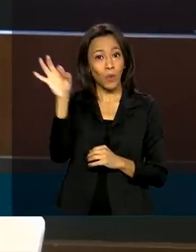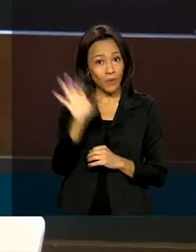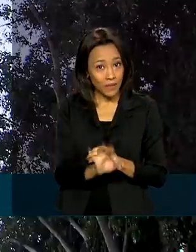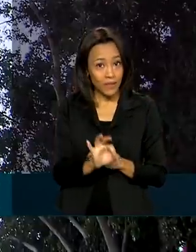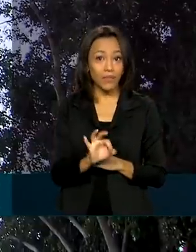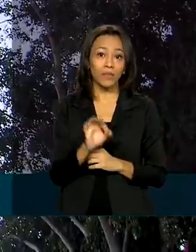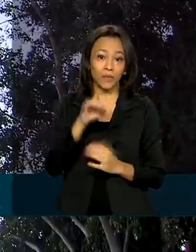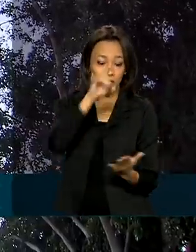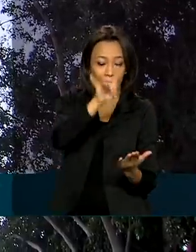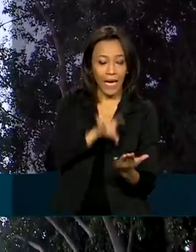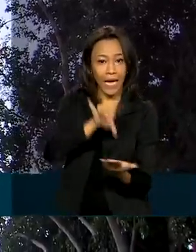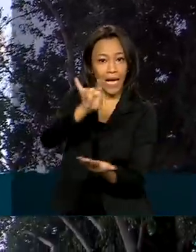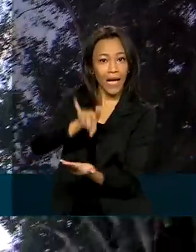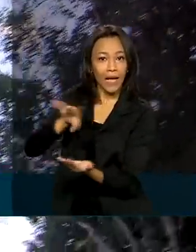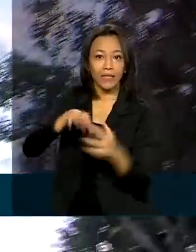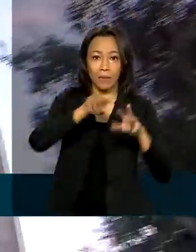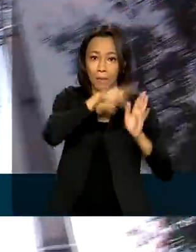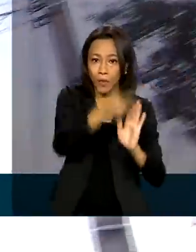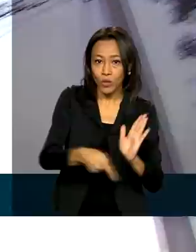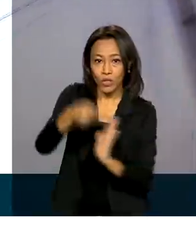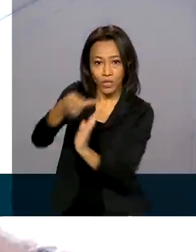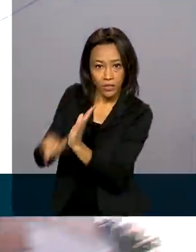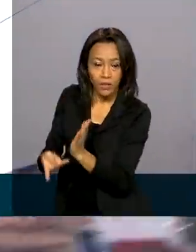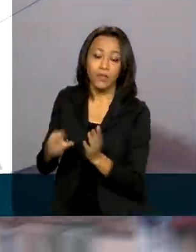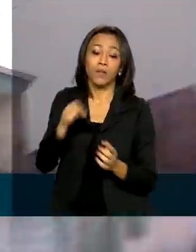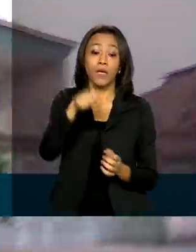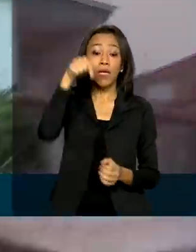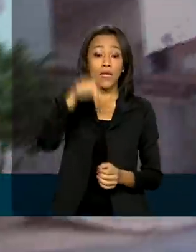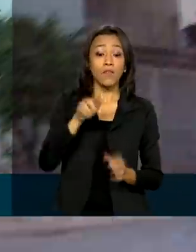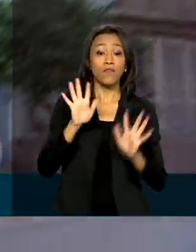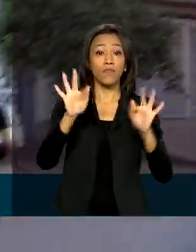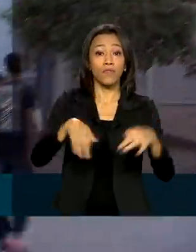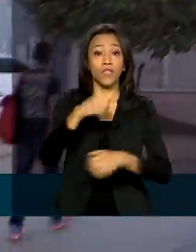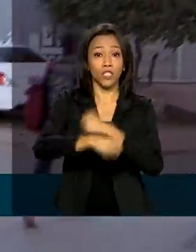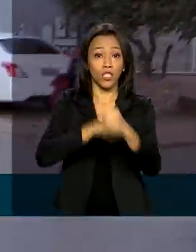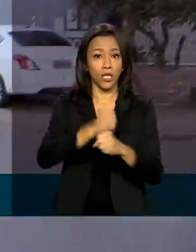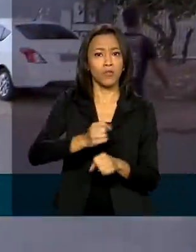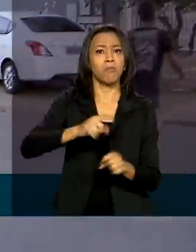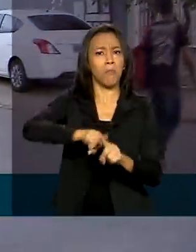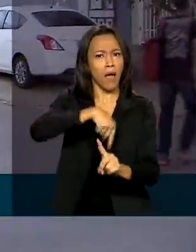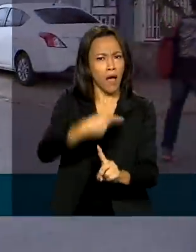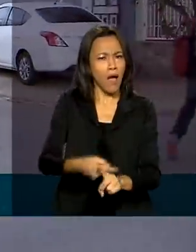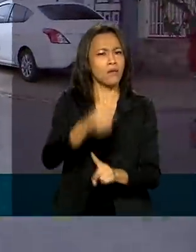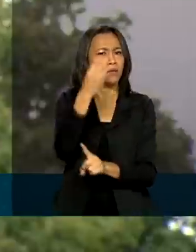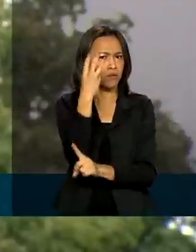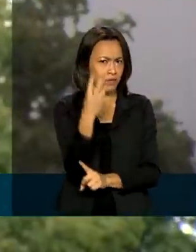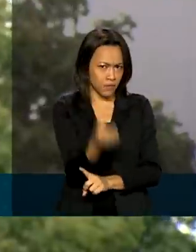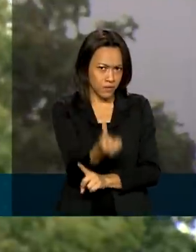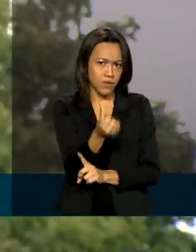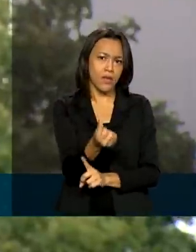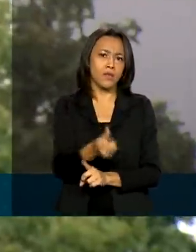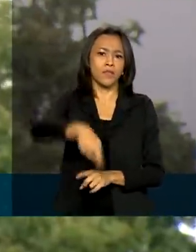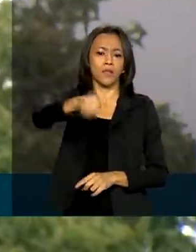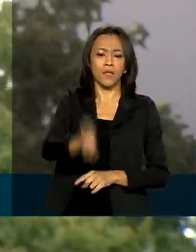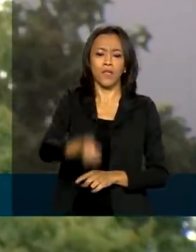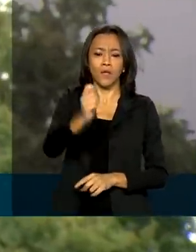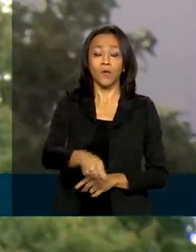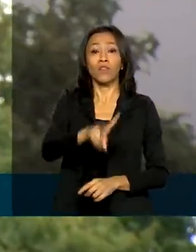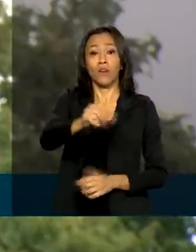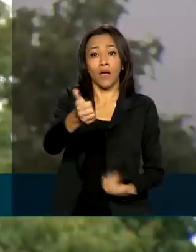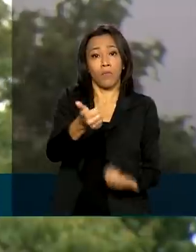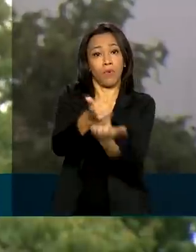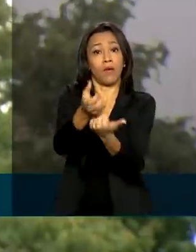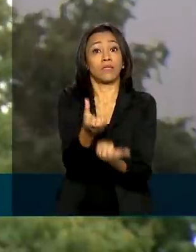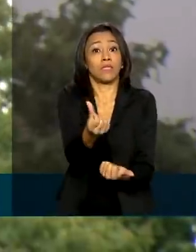projetos. Até o final deste ano, também estão previstos mais seis leilões que devem beneficiar seis milhões de pessoas